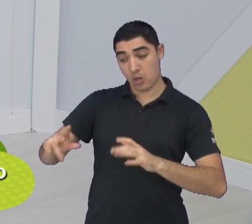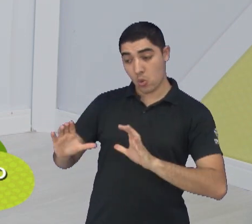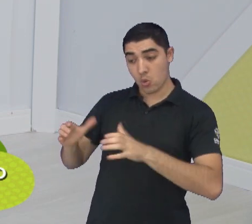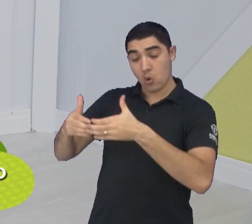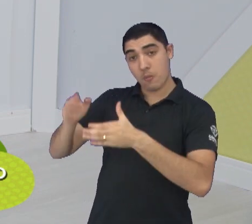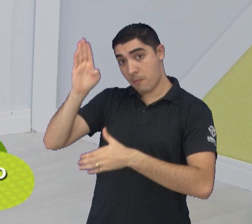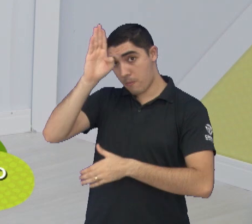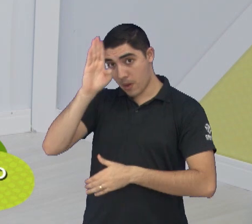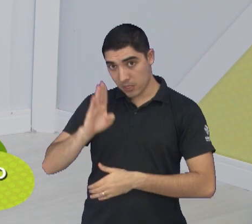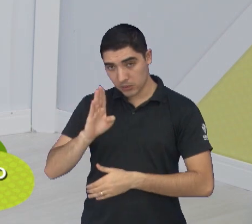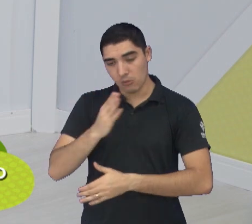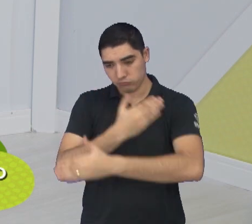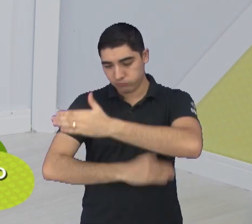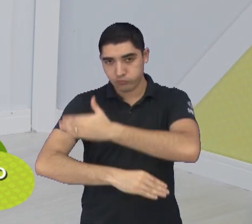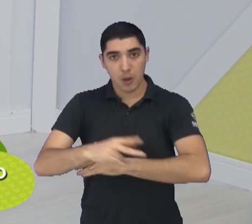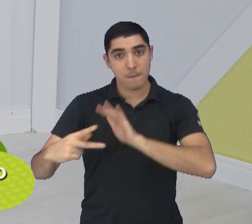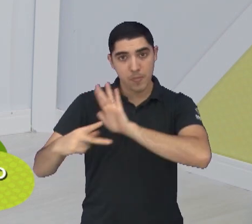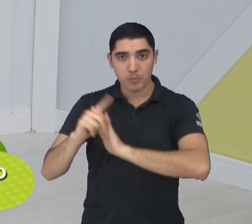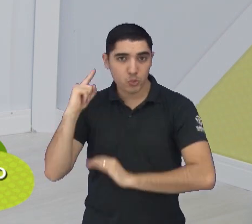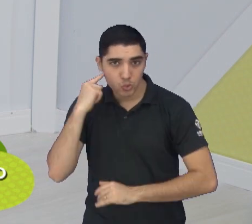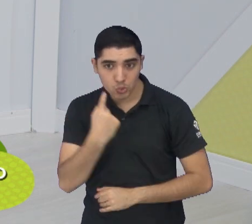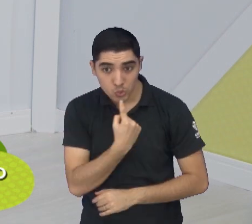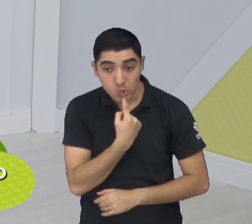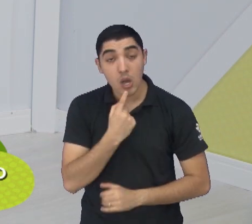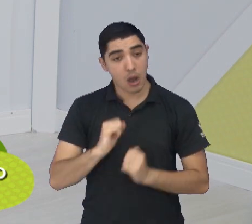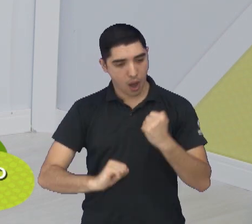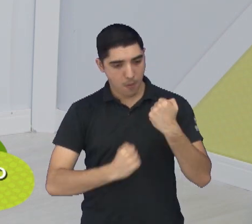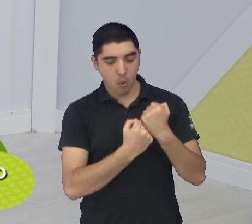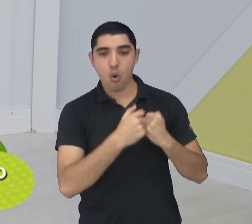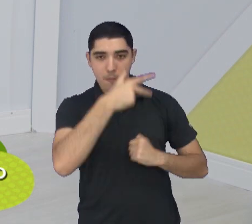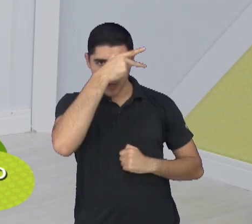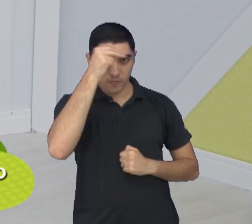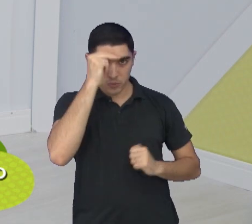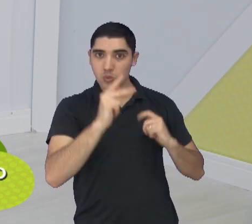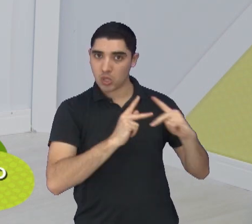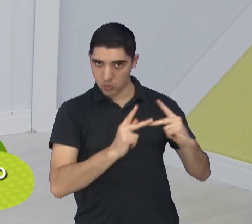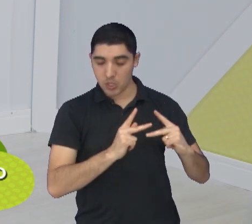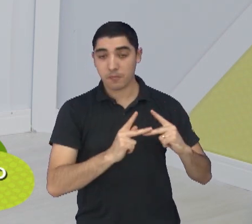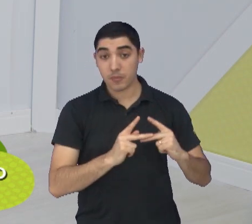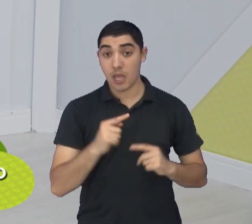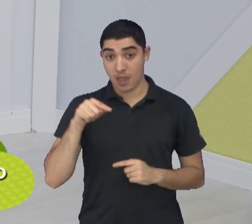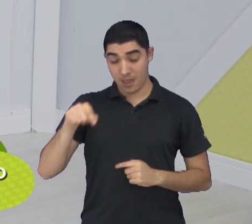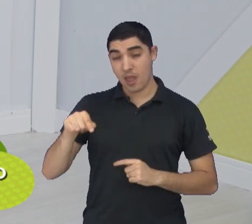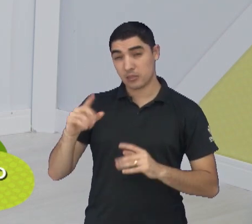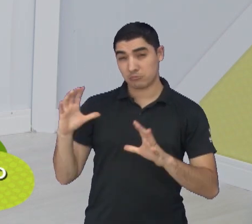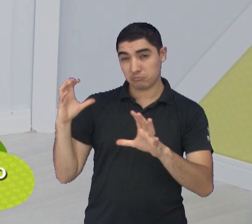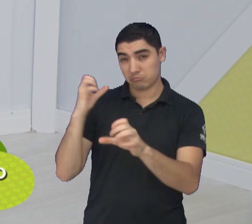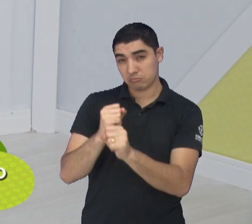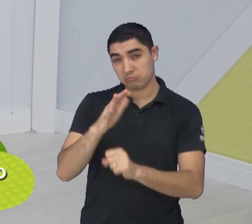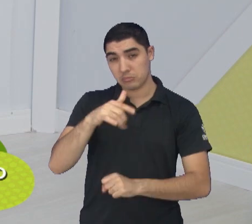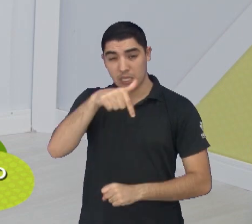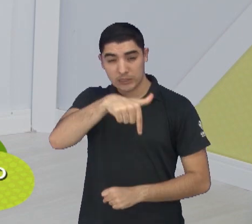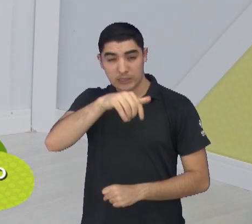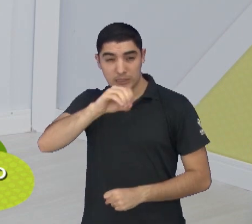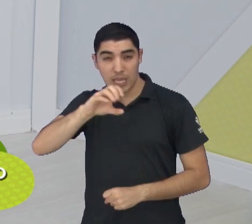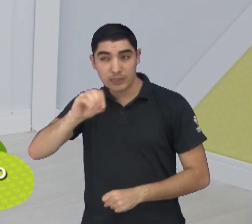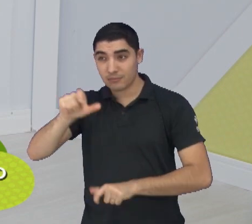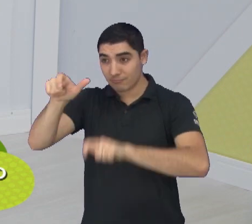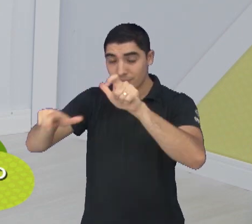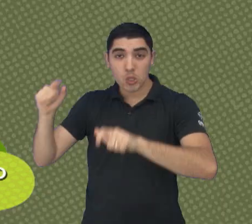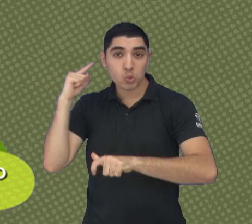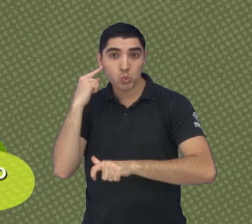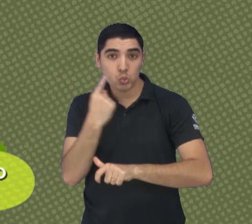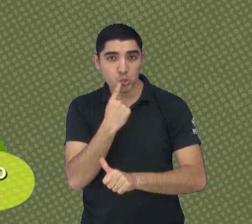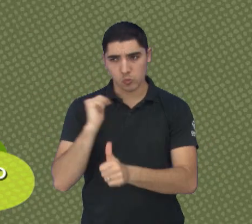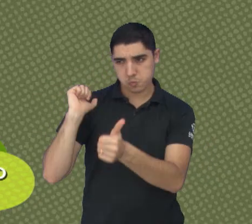Desportos de Surdos, com o apoio da Prefeitura de São José dos Campos. A competição reunirá mais de 700 surdo-atletas e